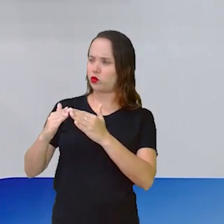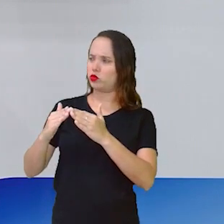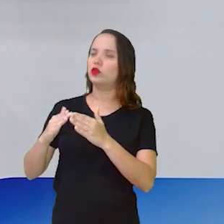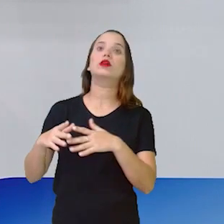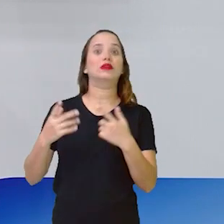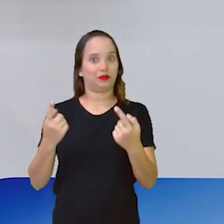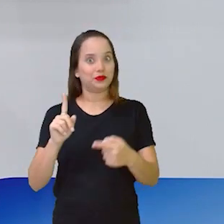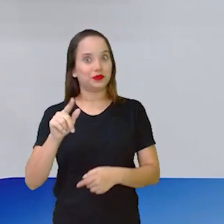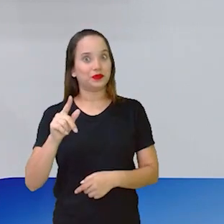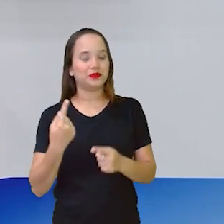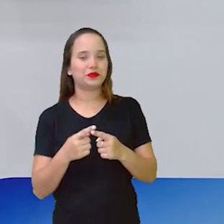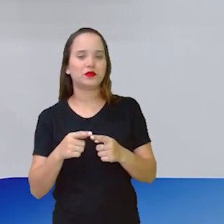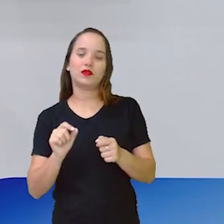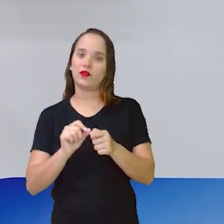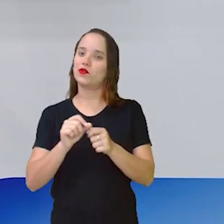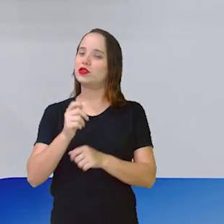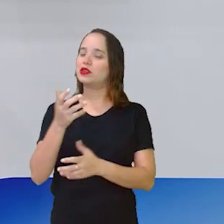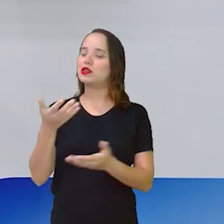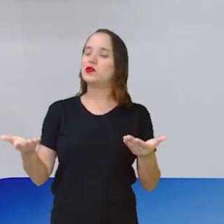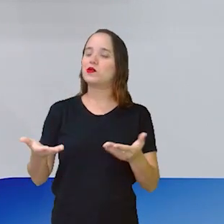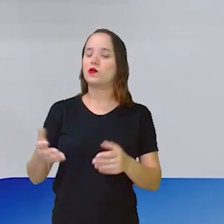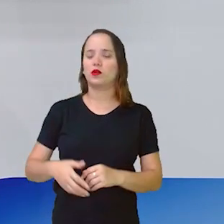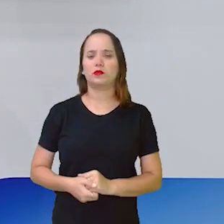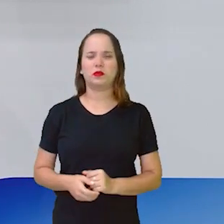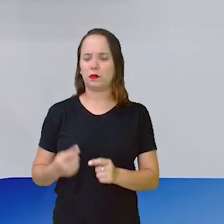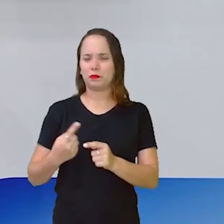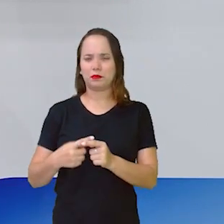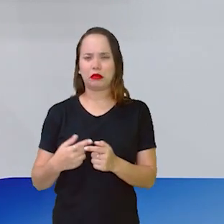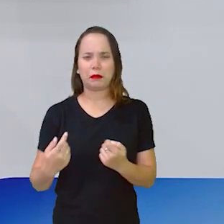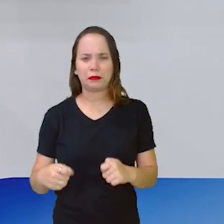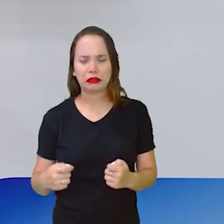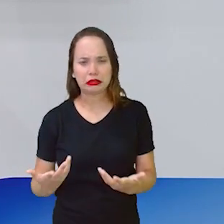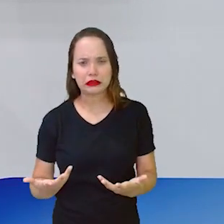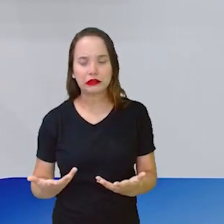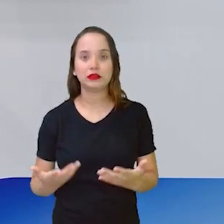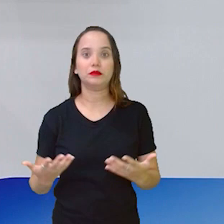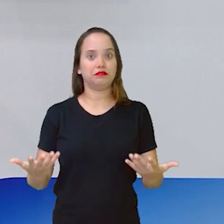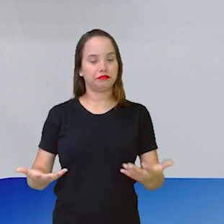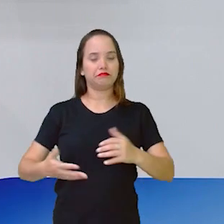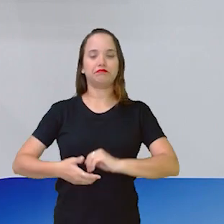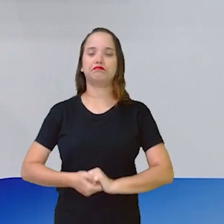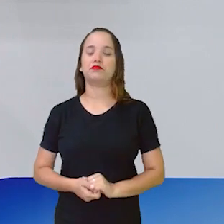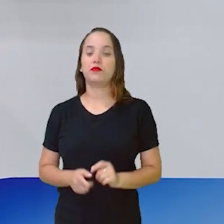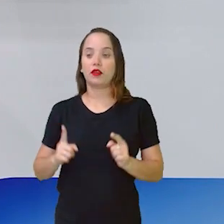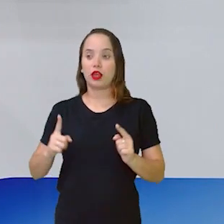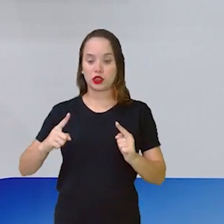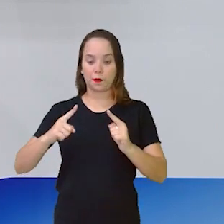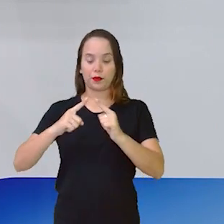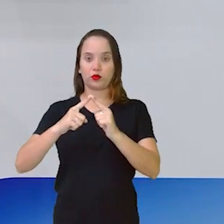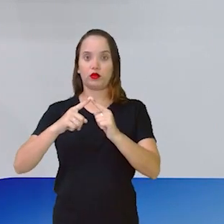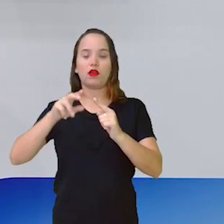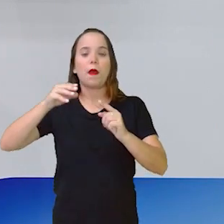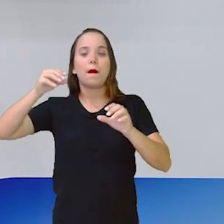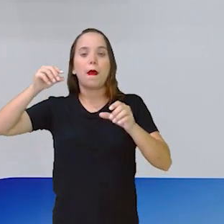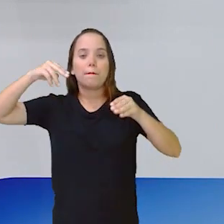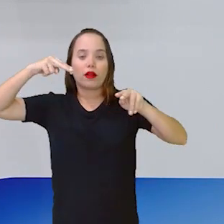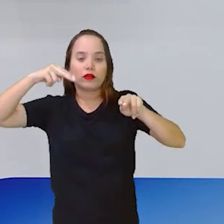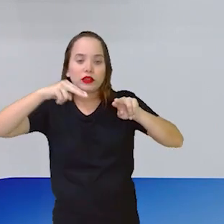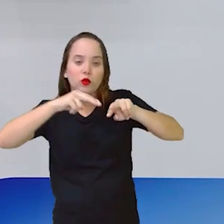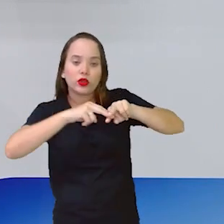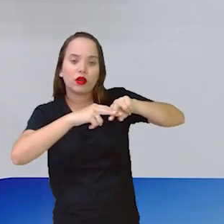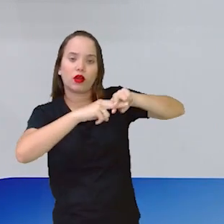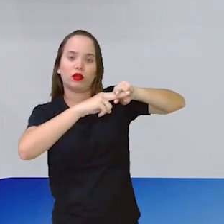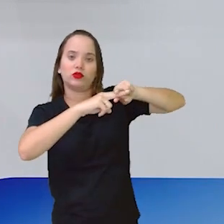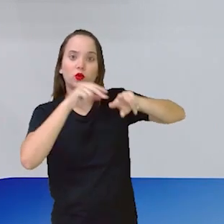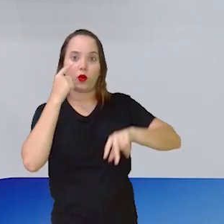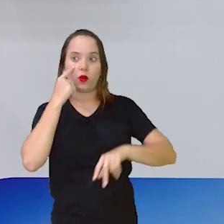agora. Para que é essa pontinha? Primeiro, eu vou explicar a vocês. A pontinha aqui, a gente encaixa nessa abertura do